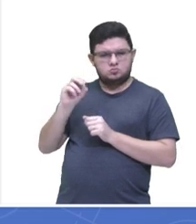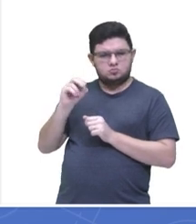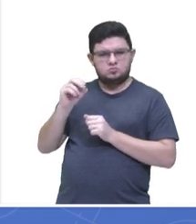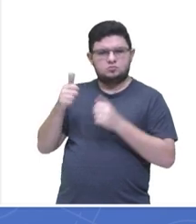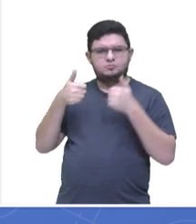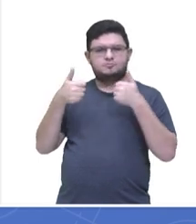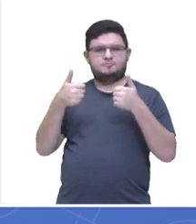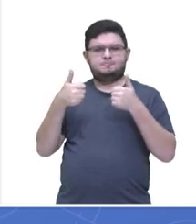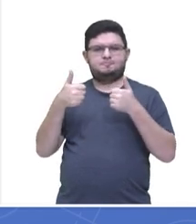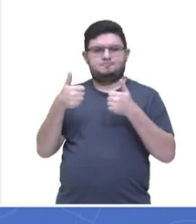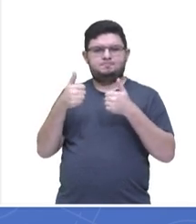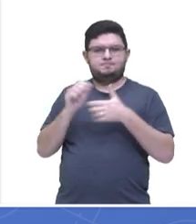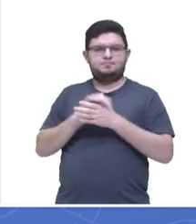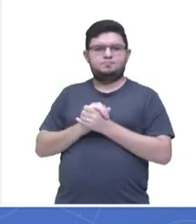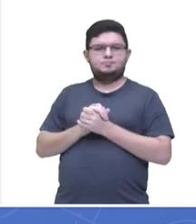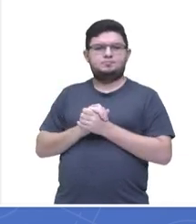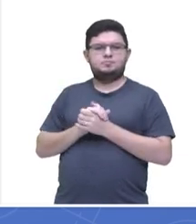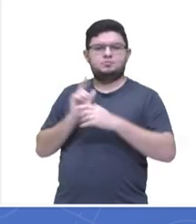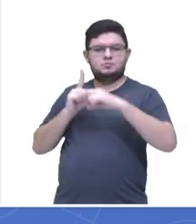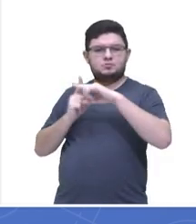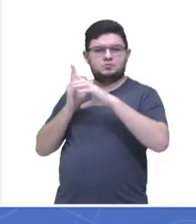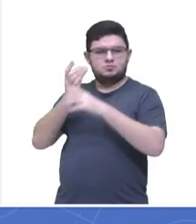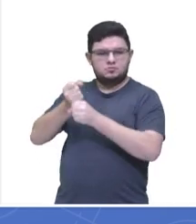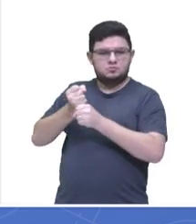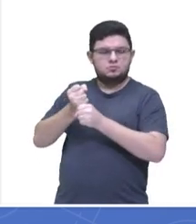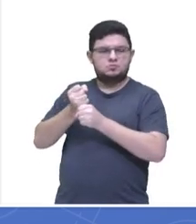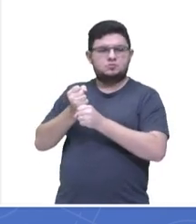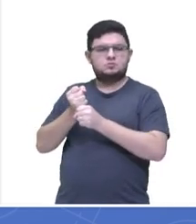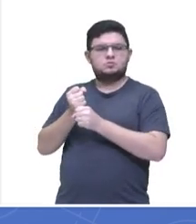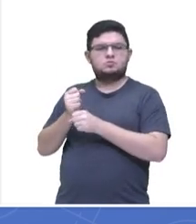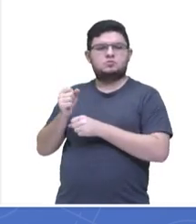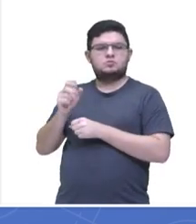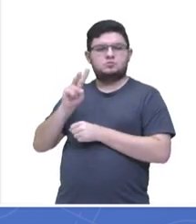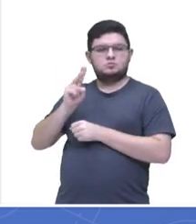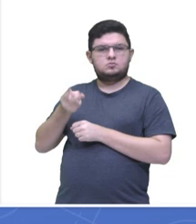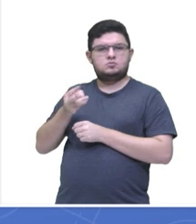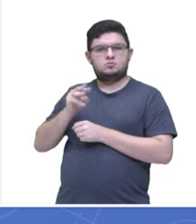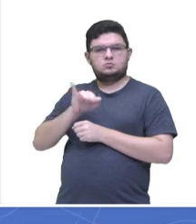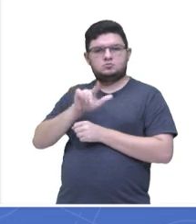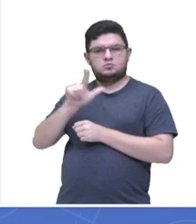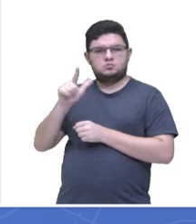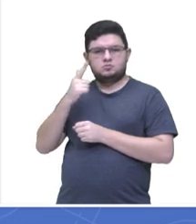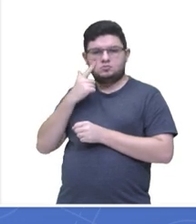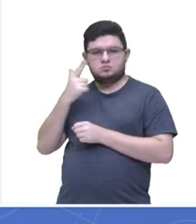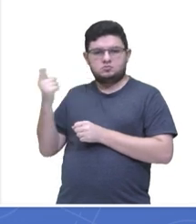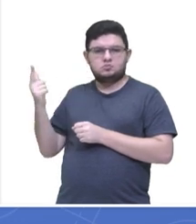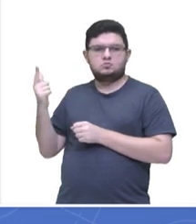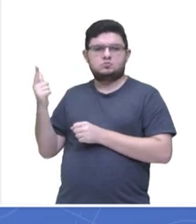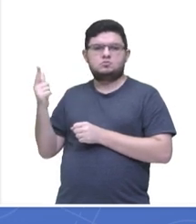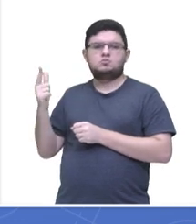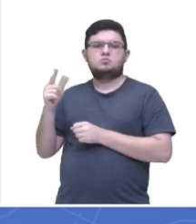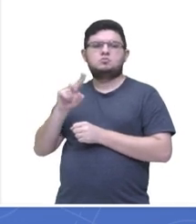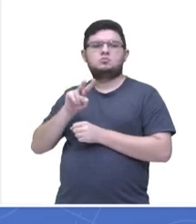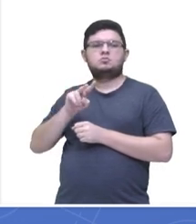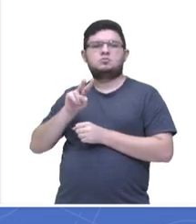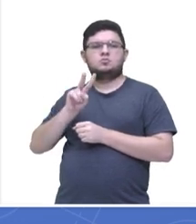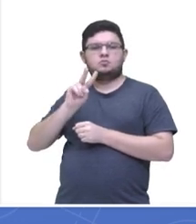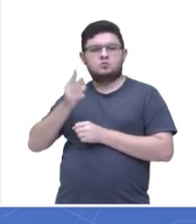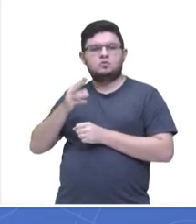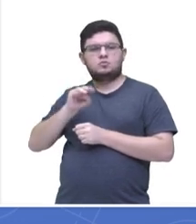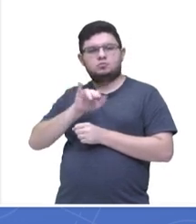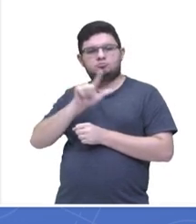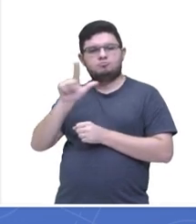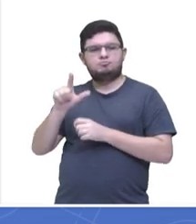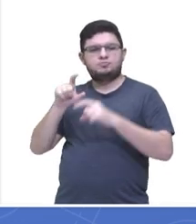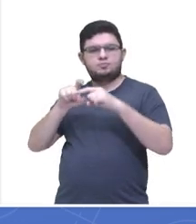E aí, esse somatório foi igual a 2.000. Por quê? Porque 2.000 dividido por 50, o resultado